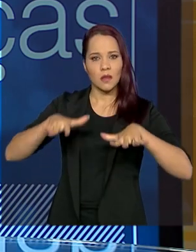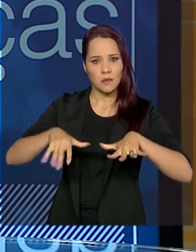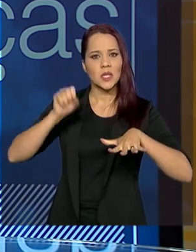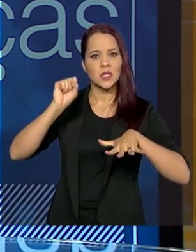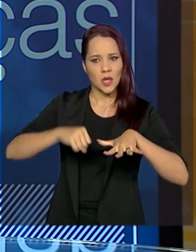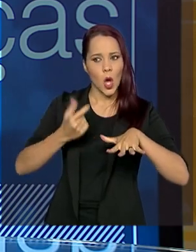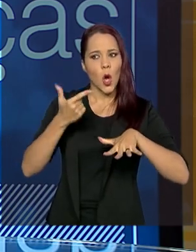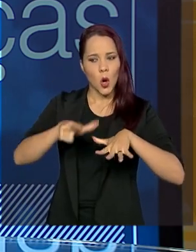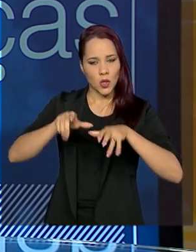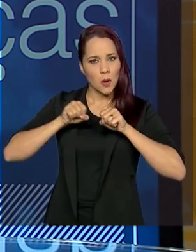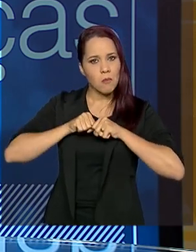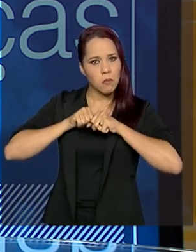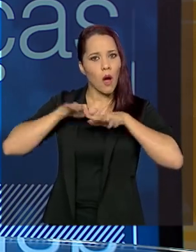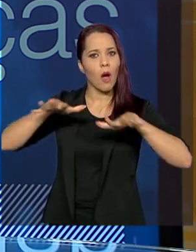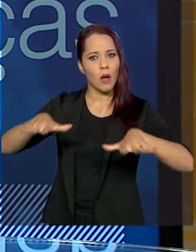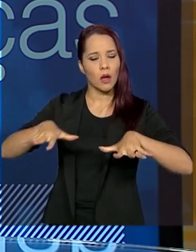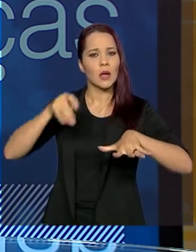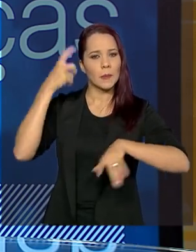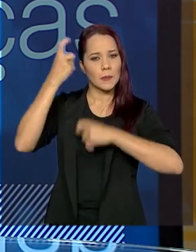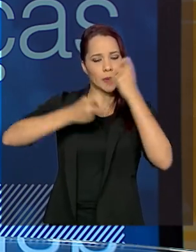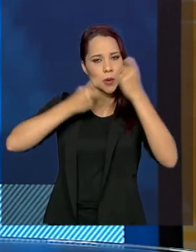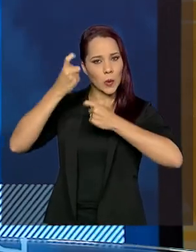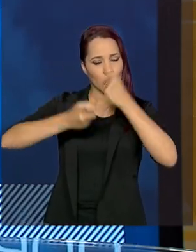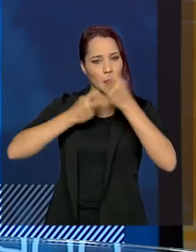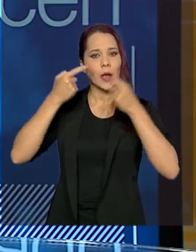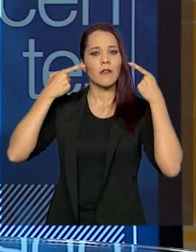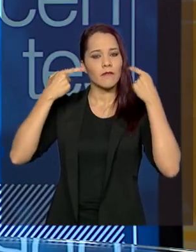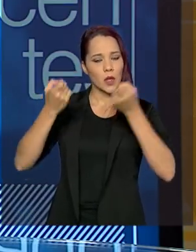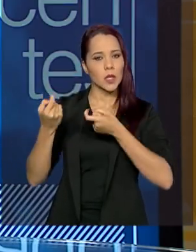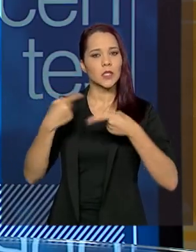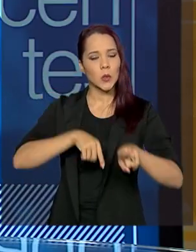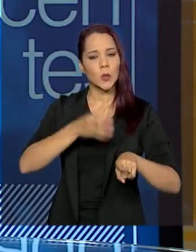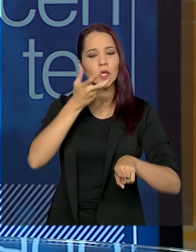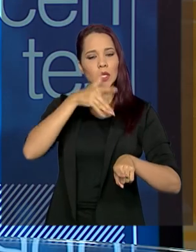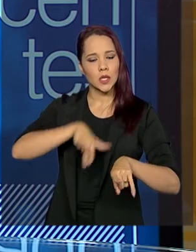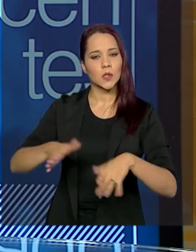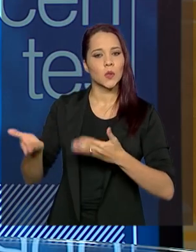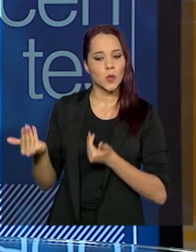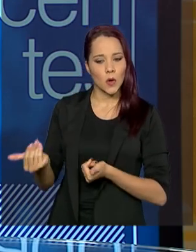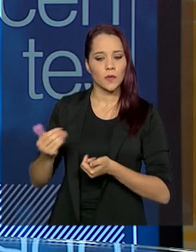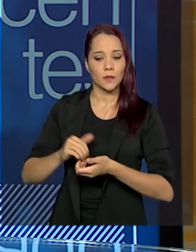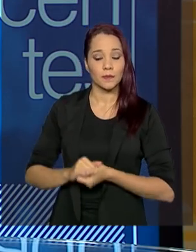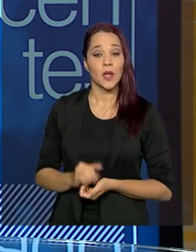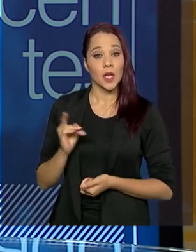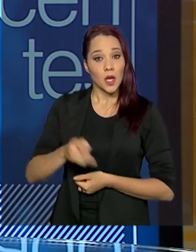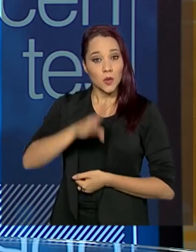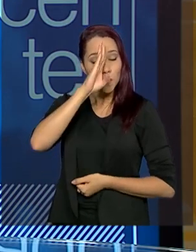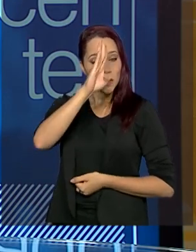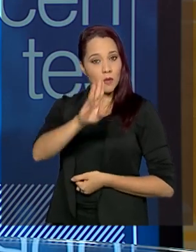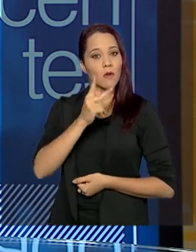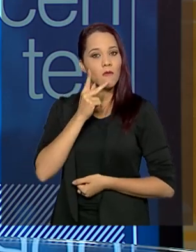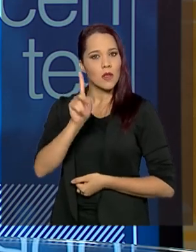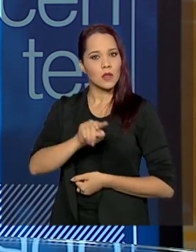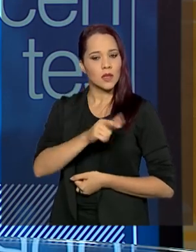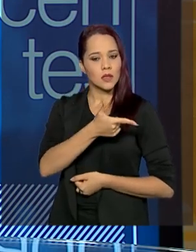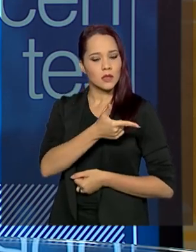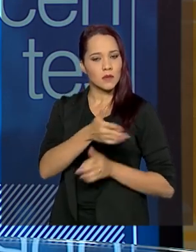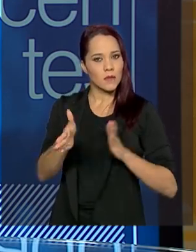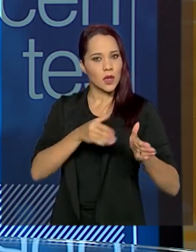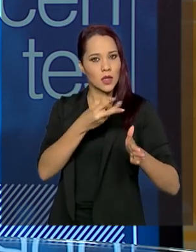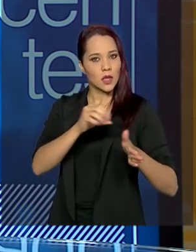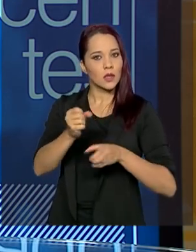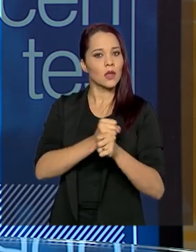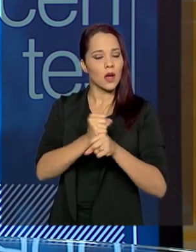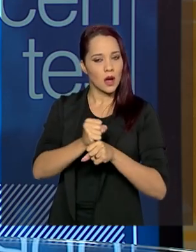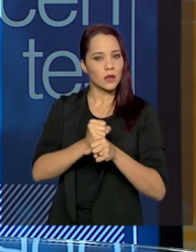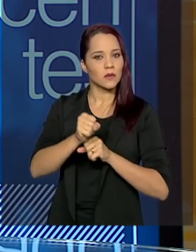outra pandemia aí para a gente se preocupar, de violência contra a criança e adolescente. É um dos pontos que eu diria, nesses 30 anos do Estatuto da